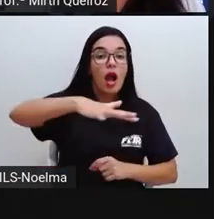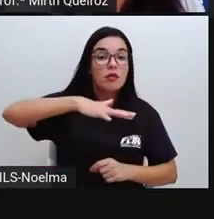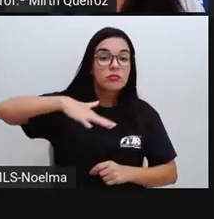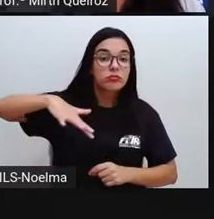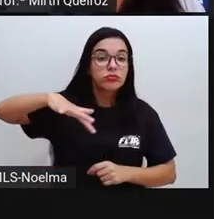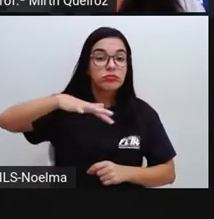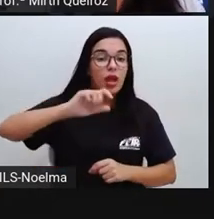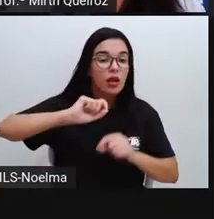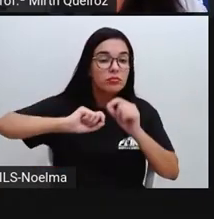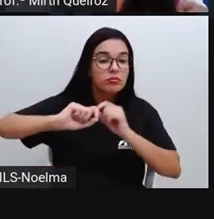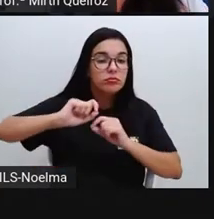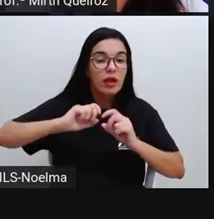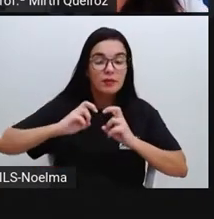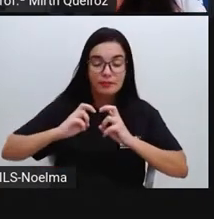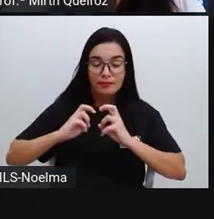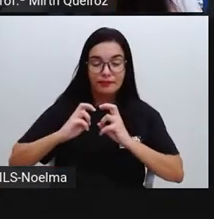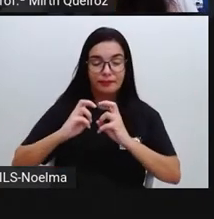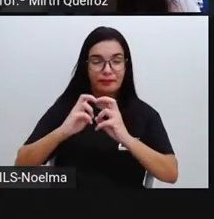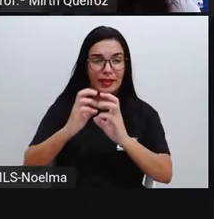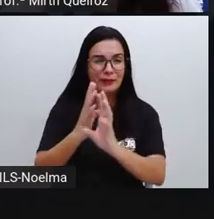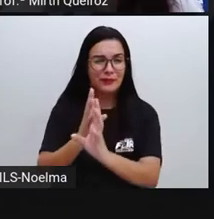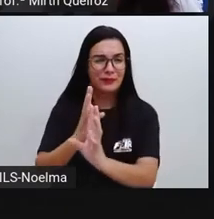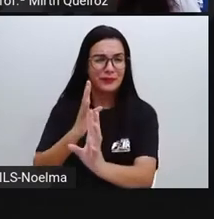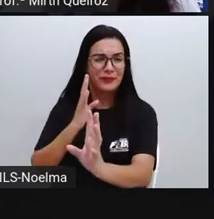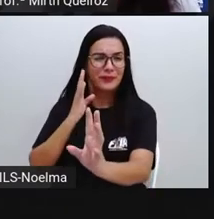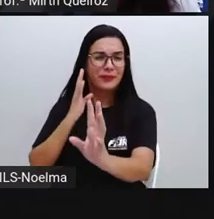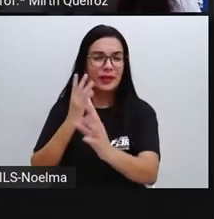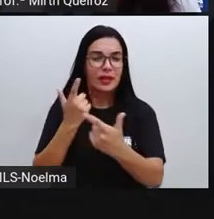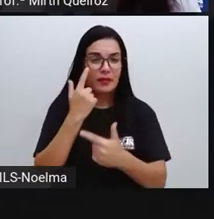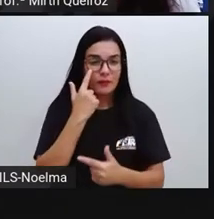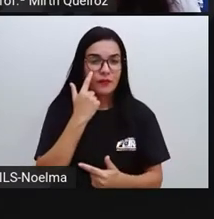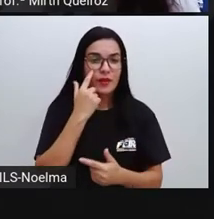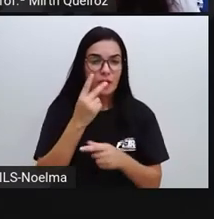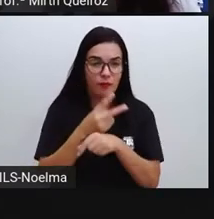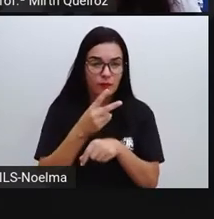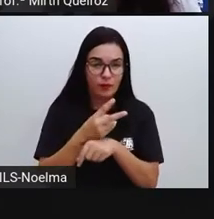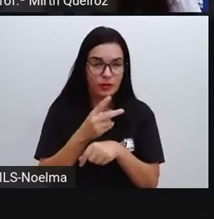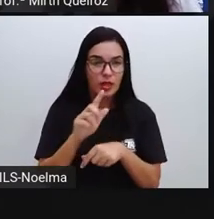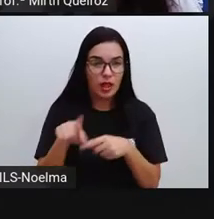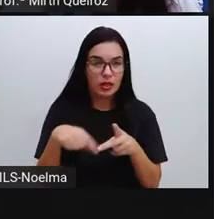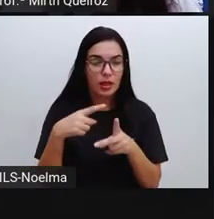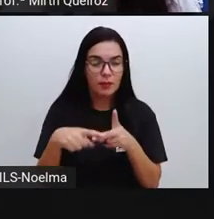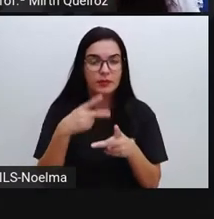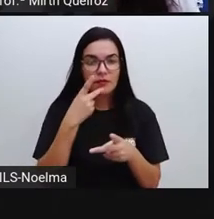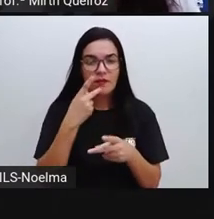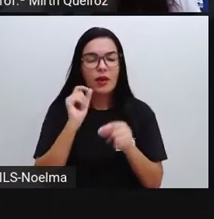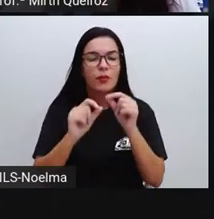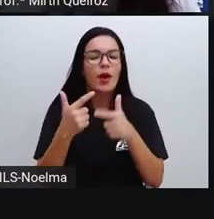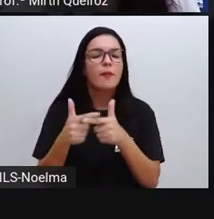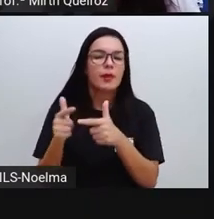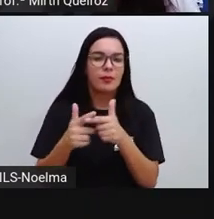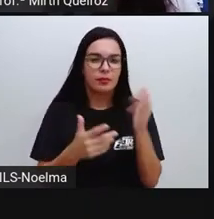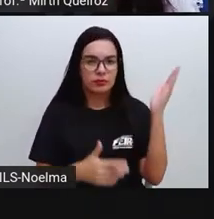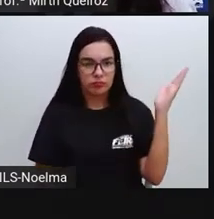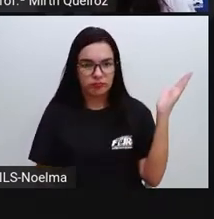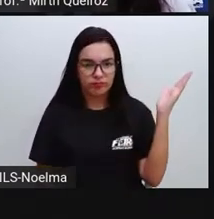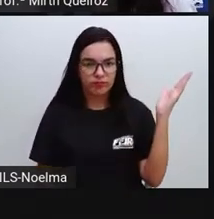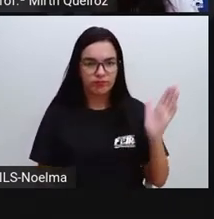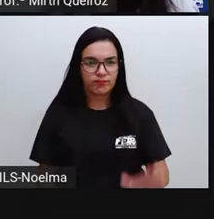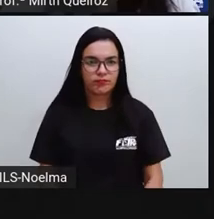congestionamento. Vamos assistir a um vídeo e depois a gente vai falar sobre esses problemas e propor